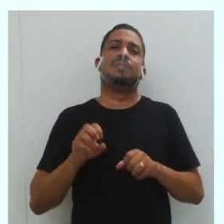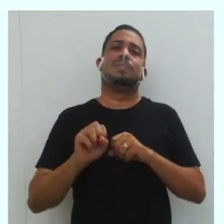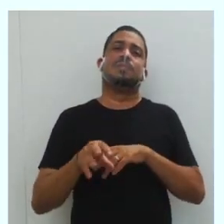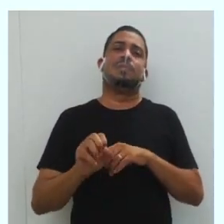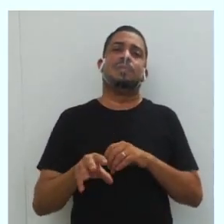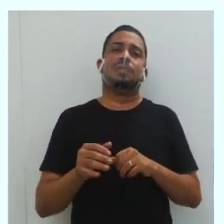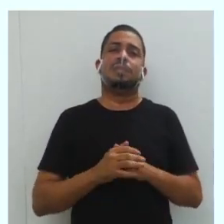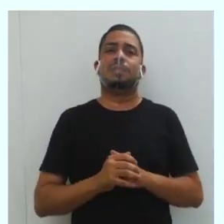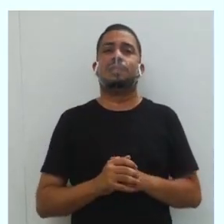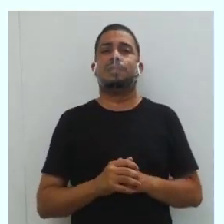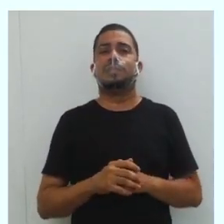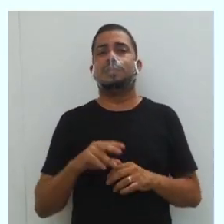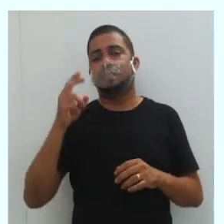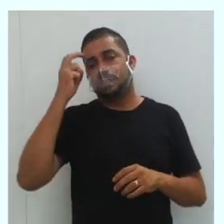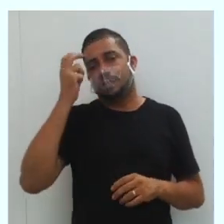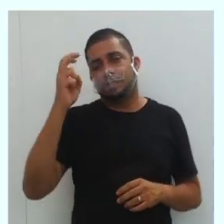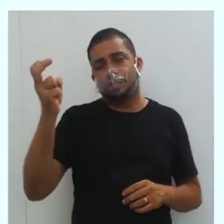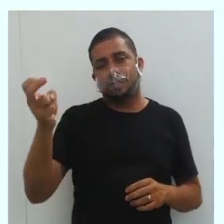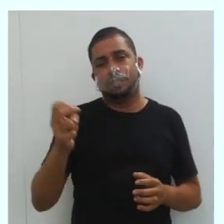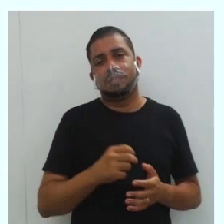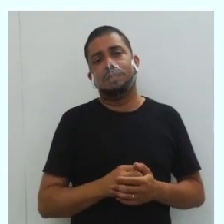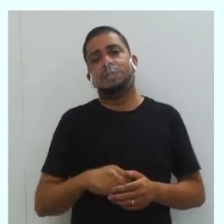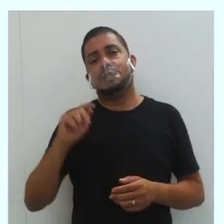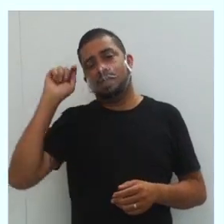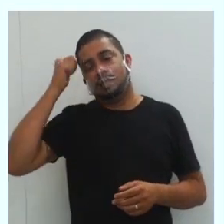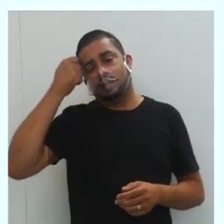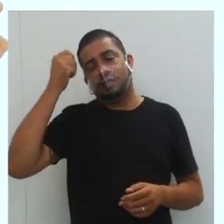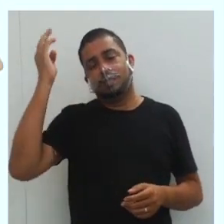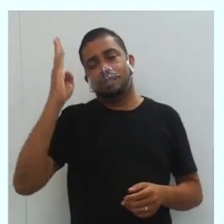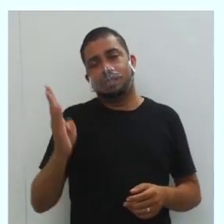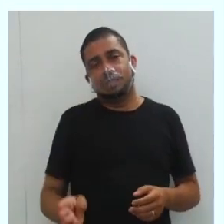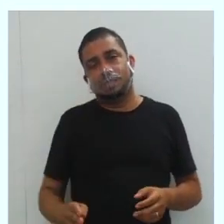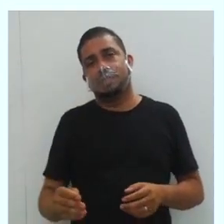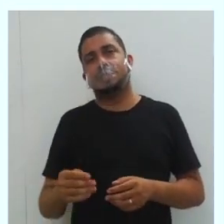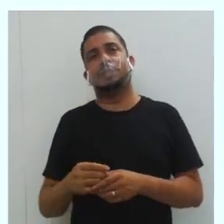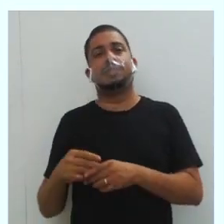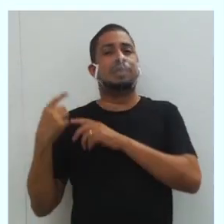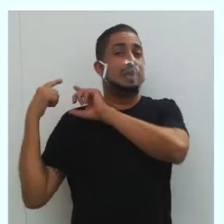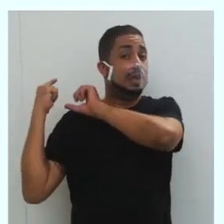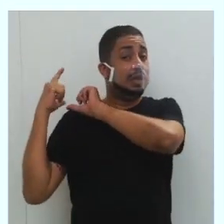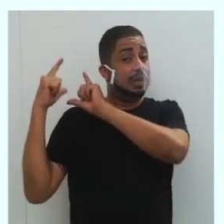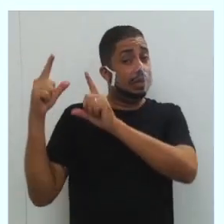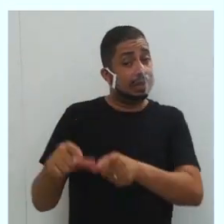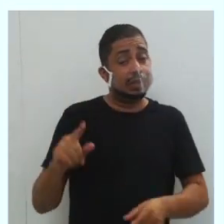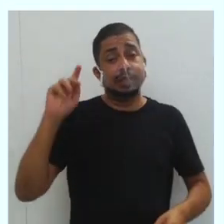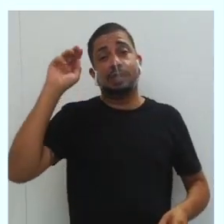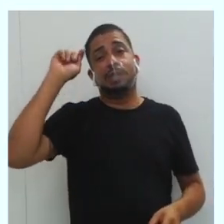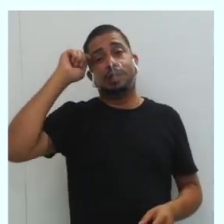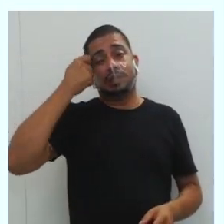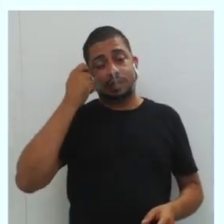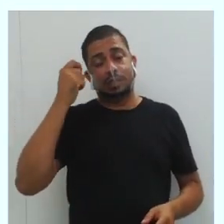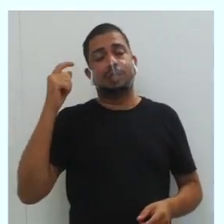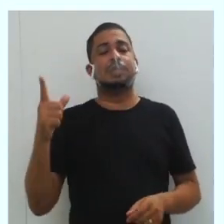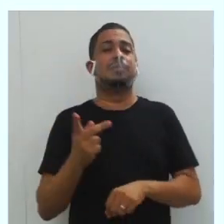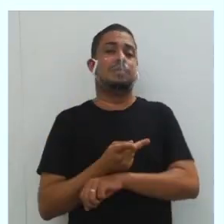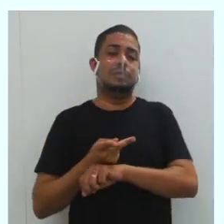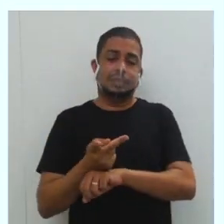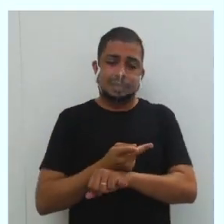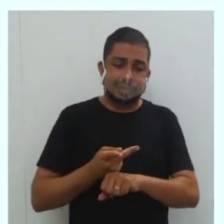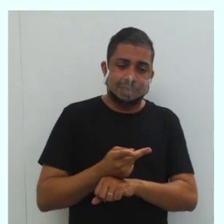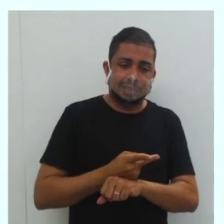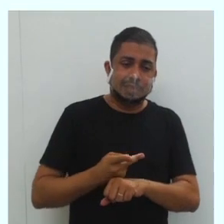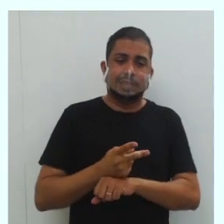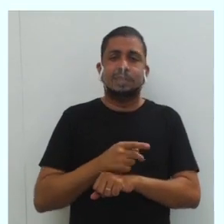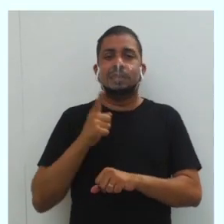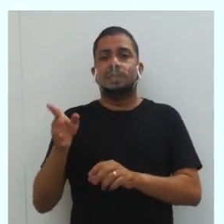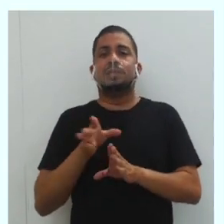do ensino, da cultura afro-brasileira, da herança negra, buscar essa